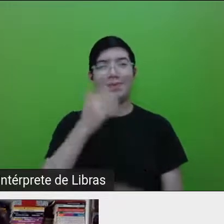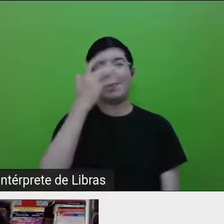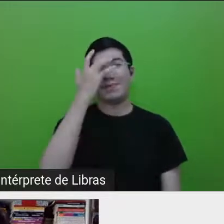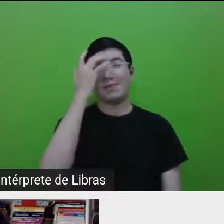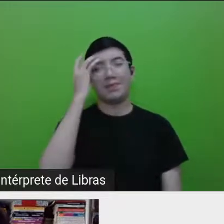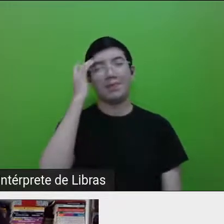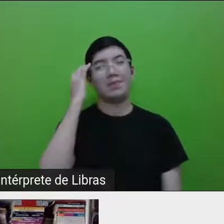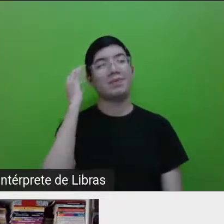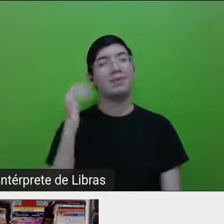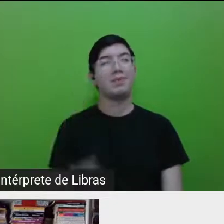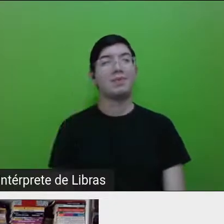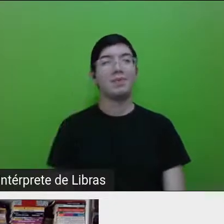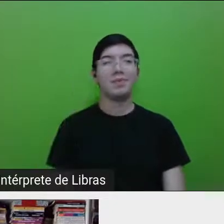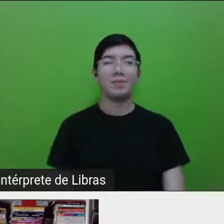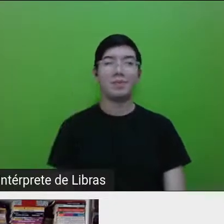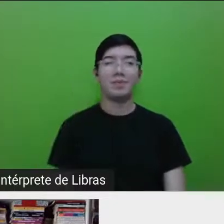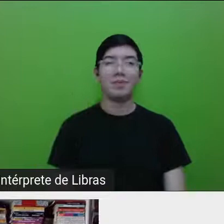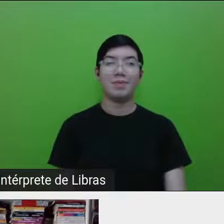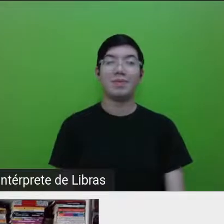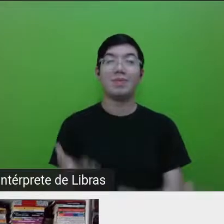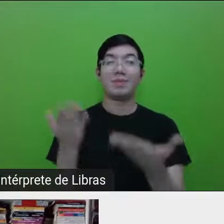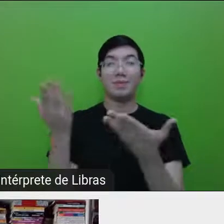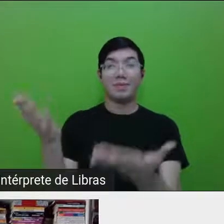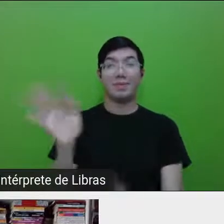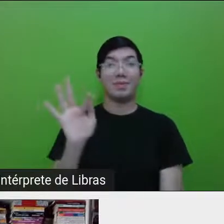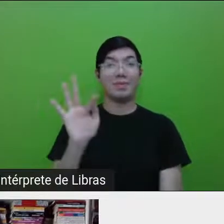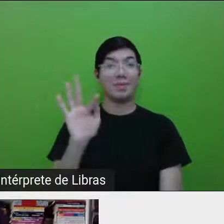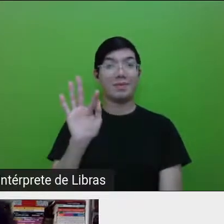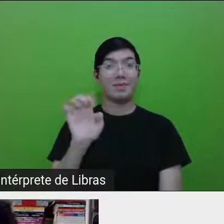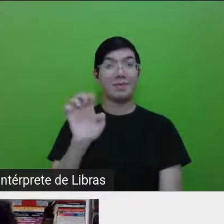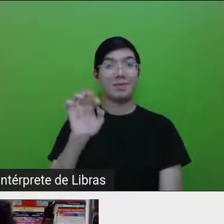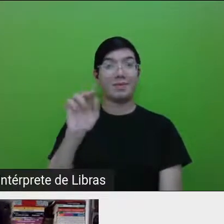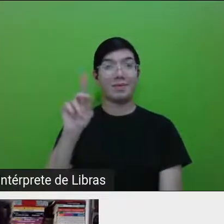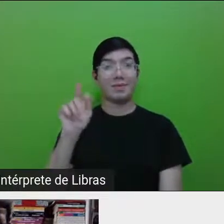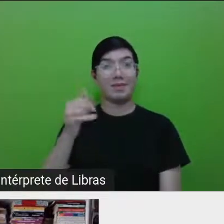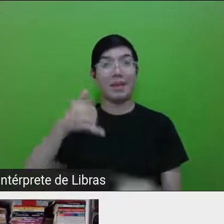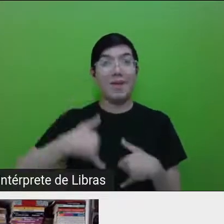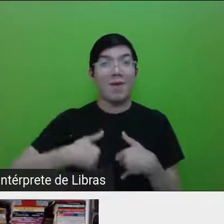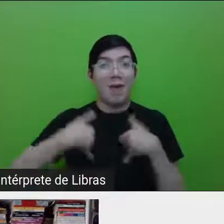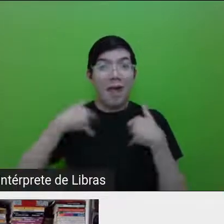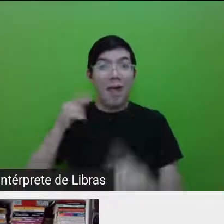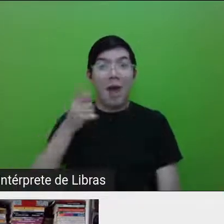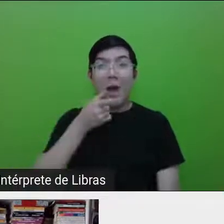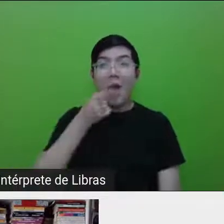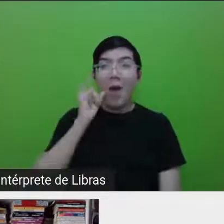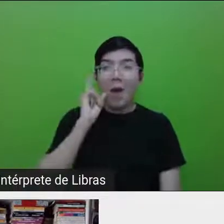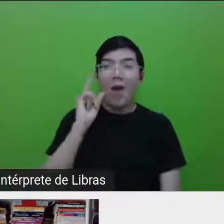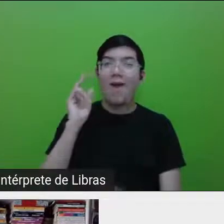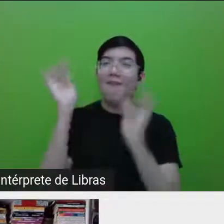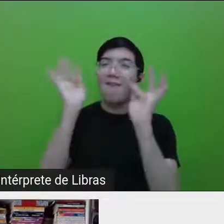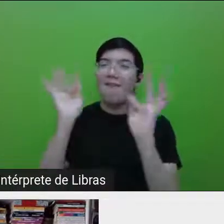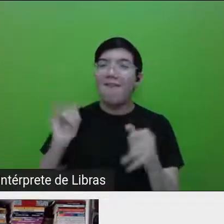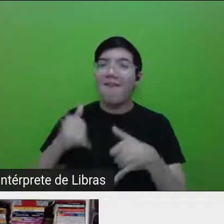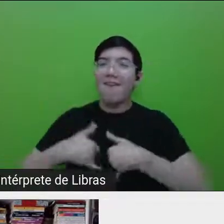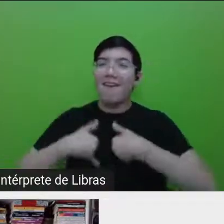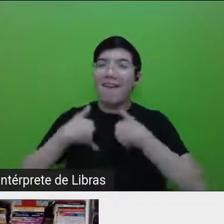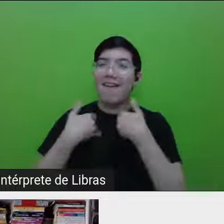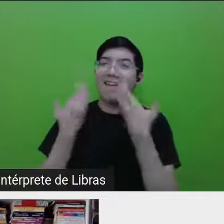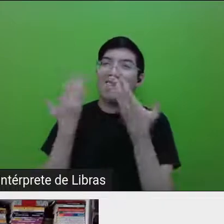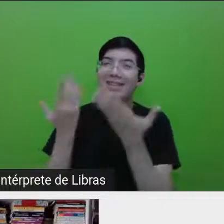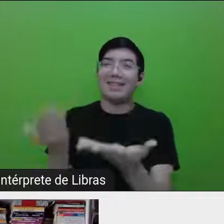Inclusive, Fernanda aniversariou ontem. Feliz aniversário, Fernanda. Obrigada.